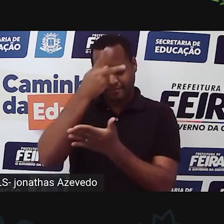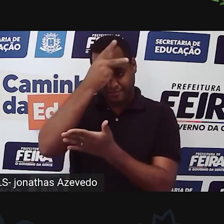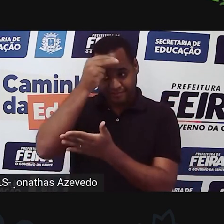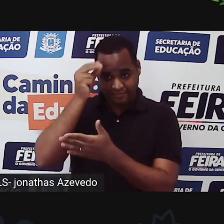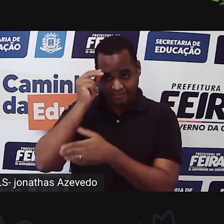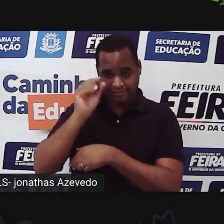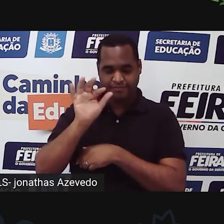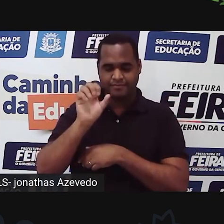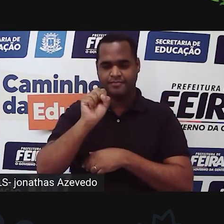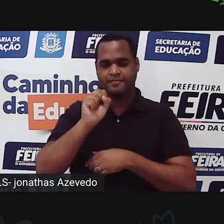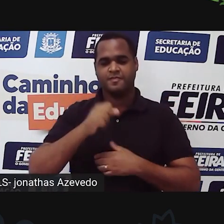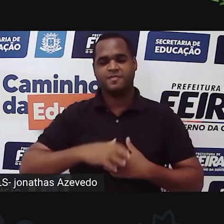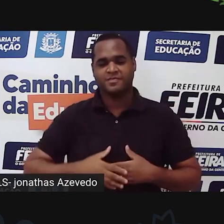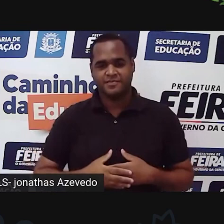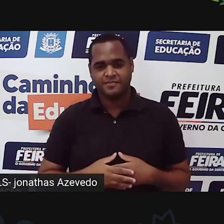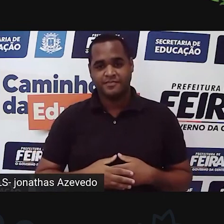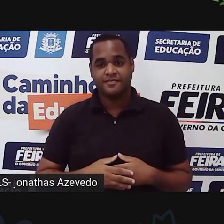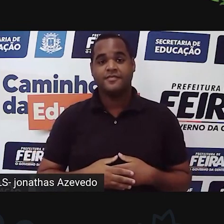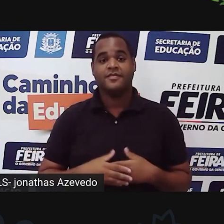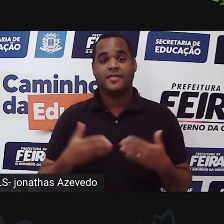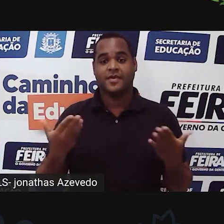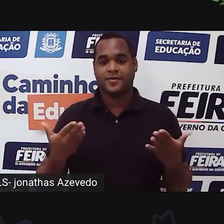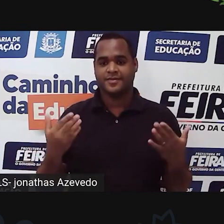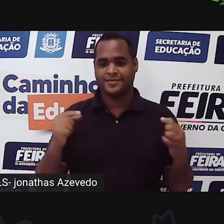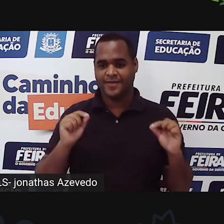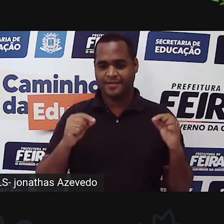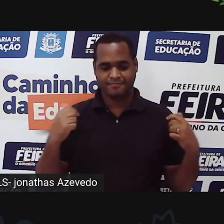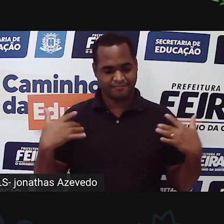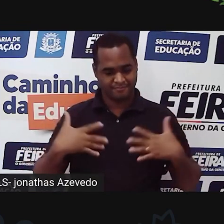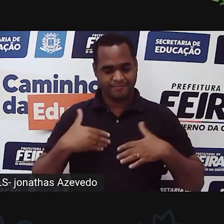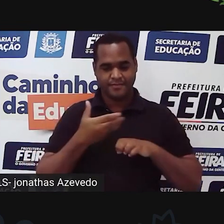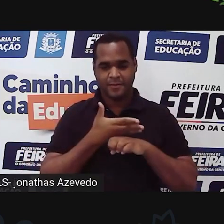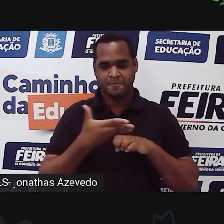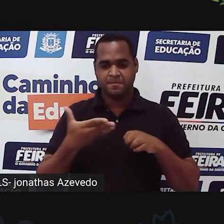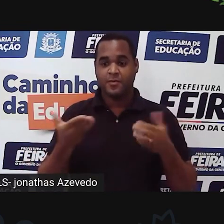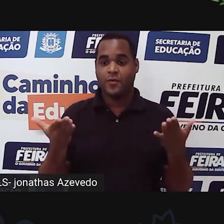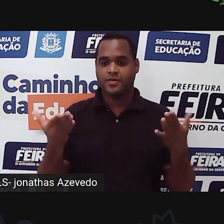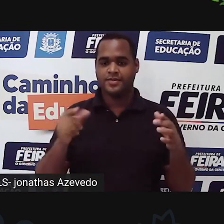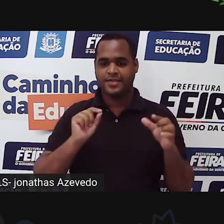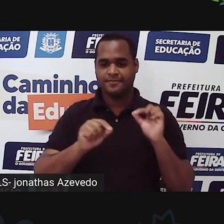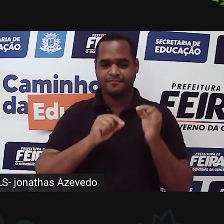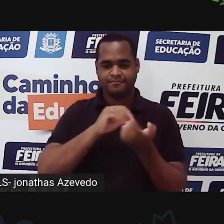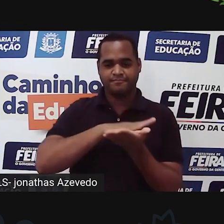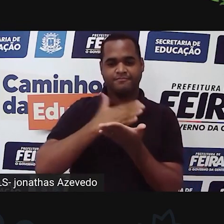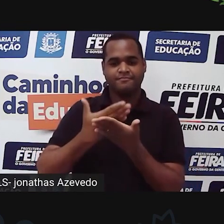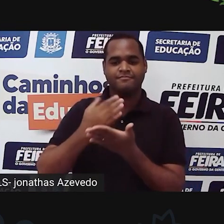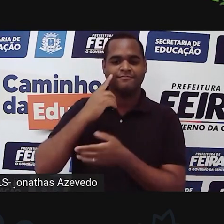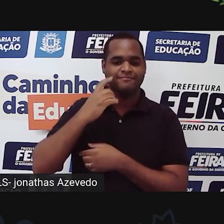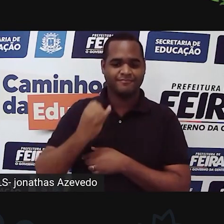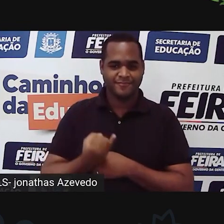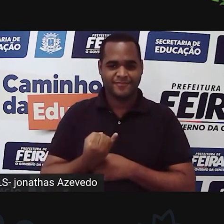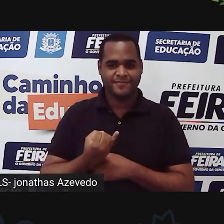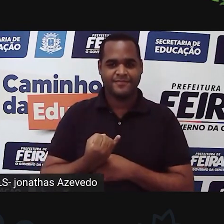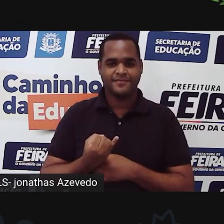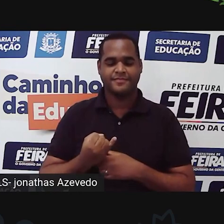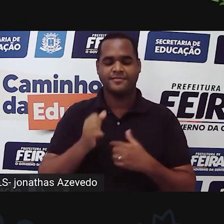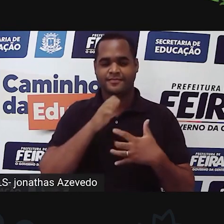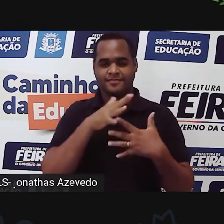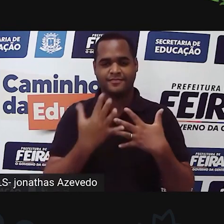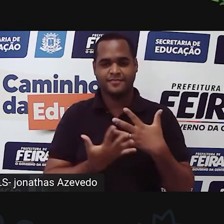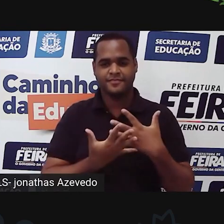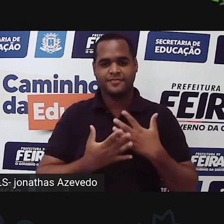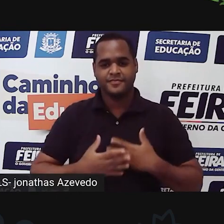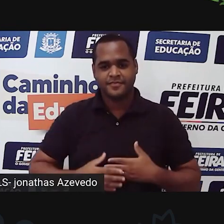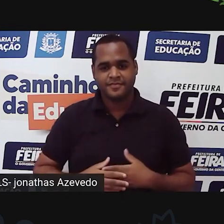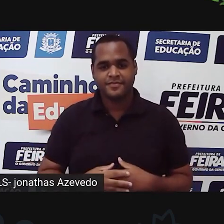Secretaria Municipal de Educação. No momento eu estou vestindo um jaleco branco e hoje a gente tem a participação do nosso intérprete aqui conosco que é o